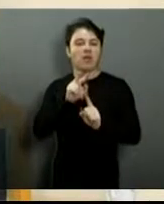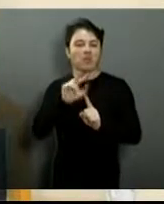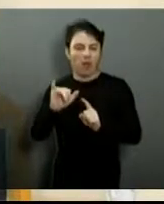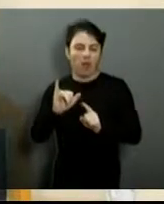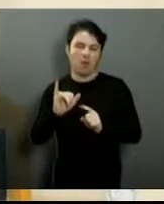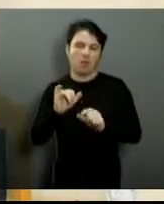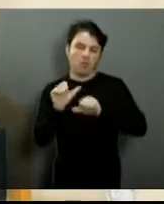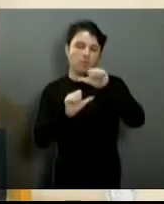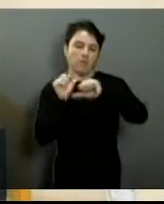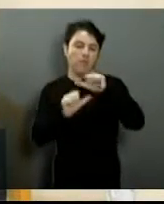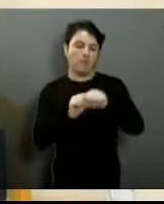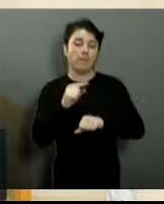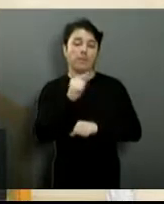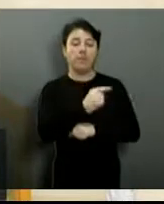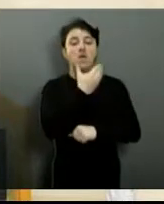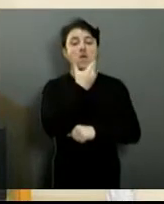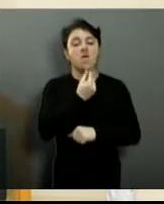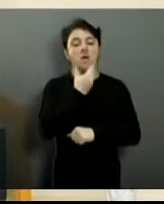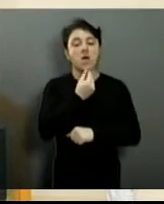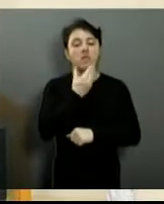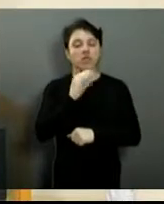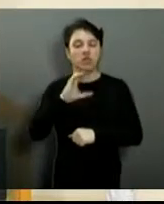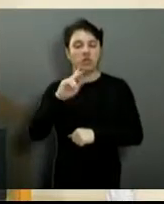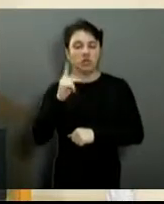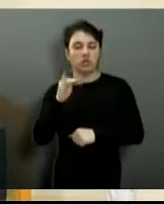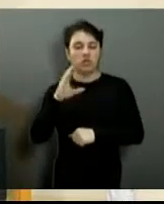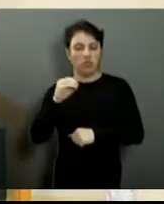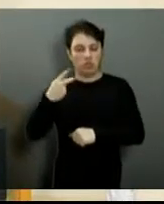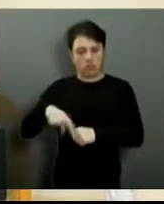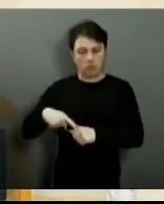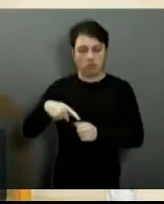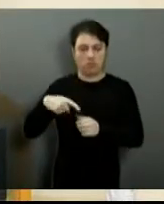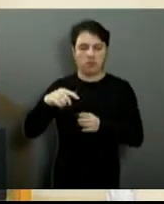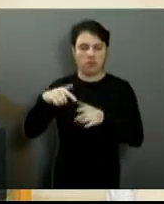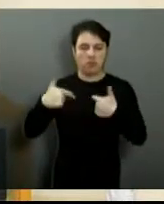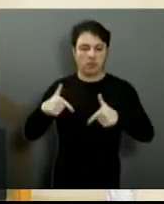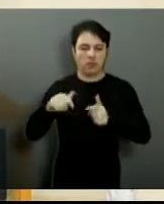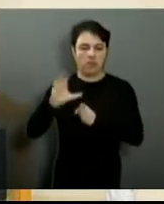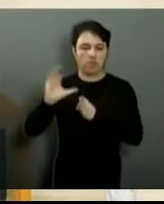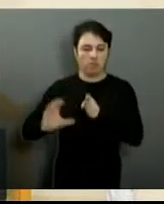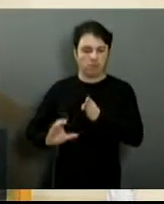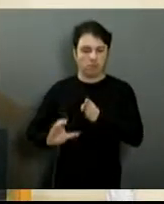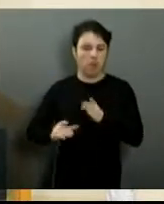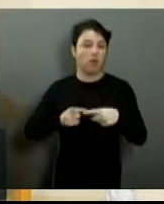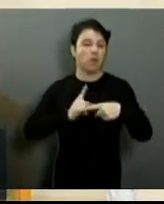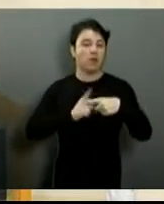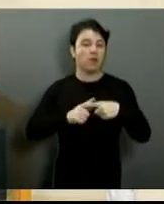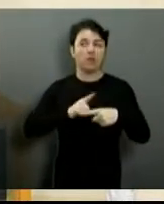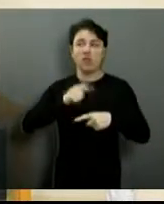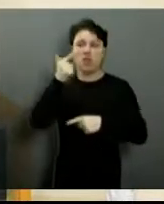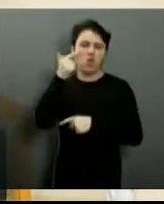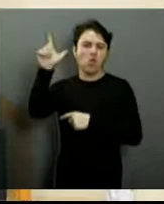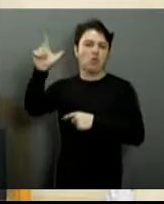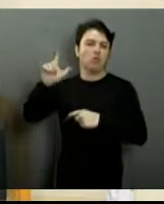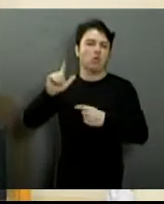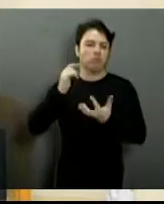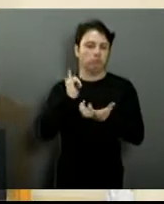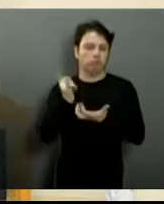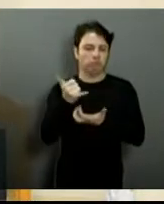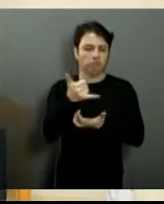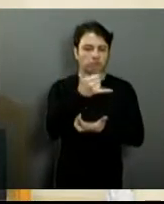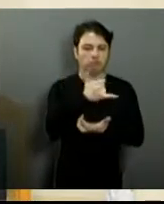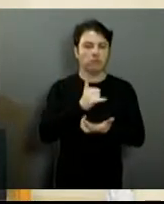da Câmara, que falou que foi uma indicação nossa ao Executivo, porque algumas mídias sociais e algumas mídias também